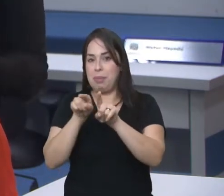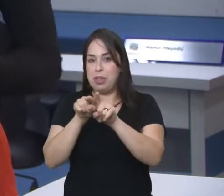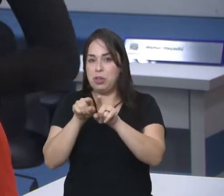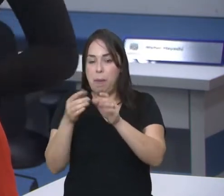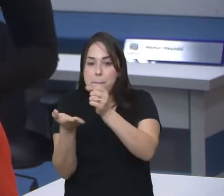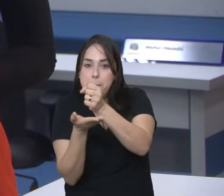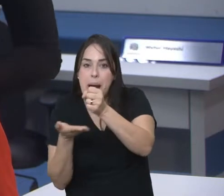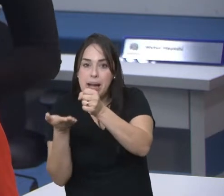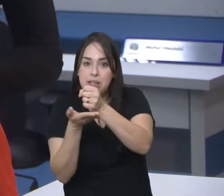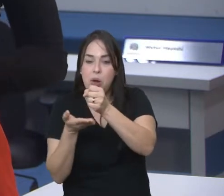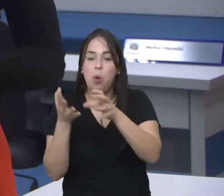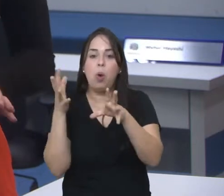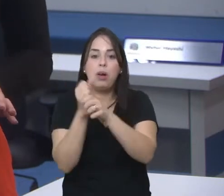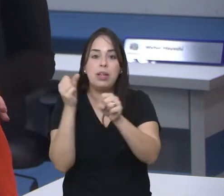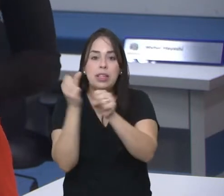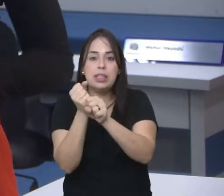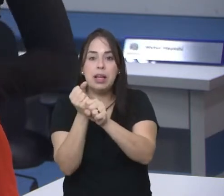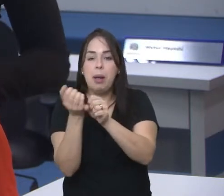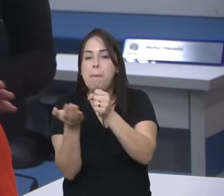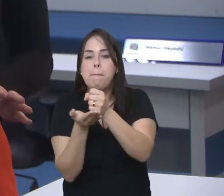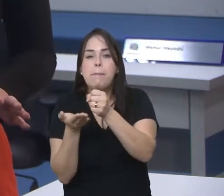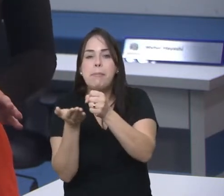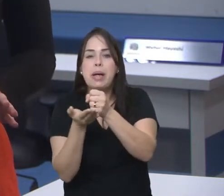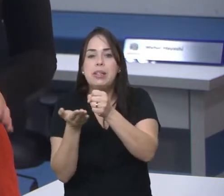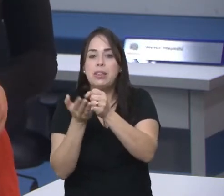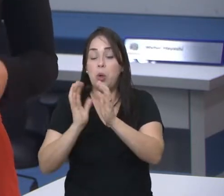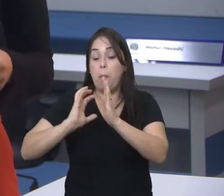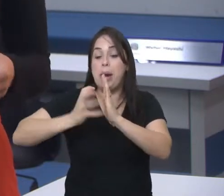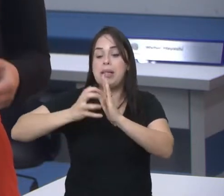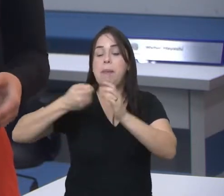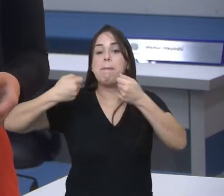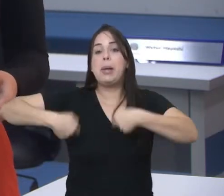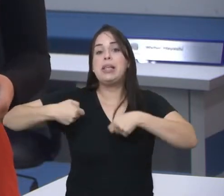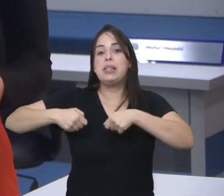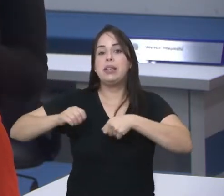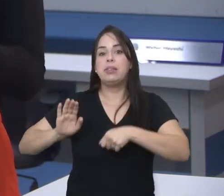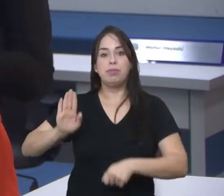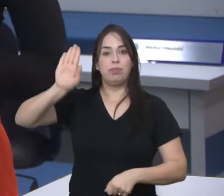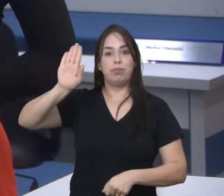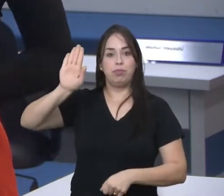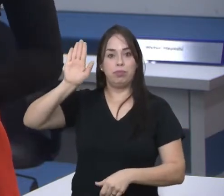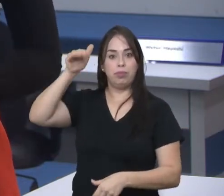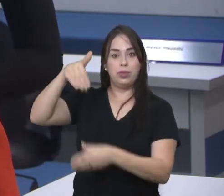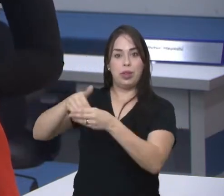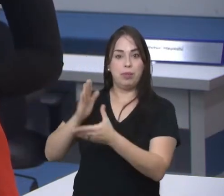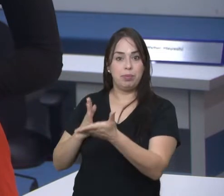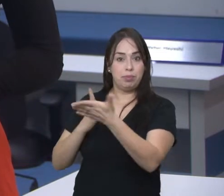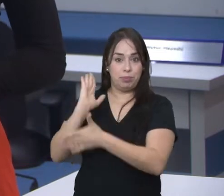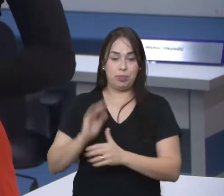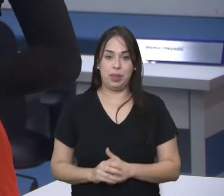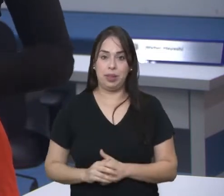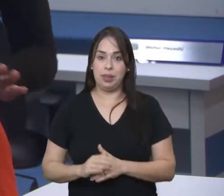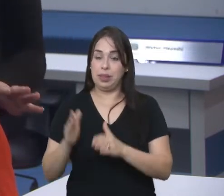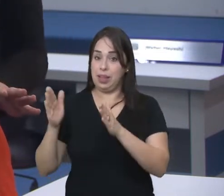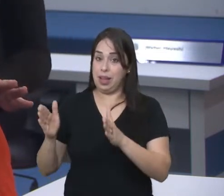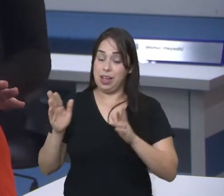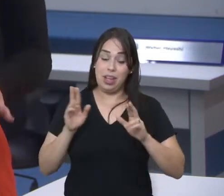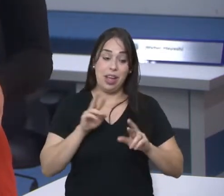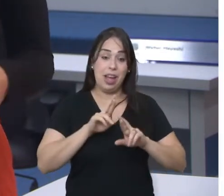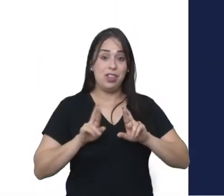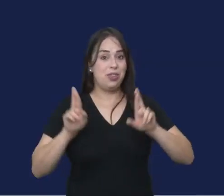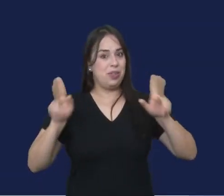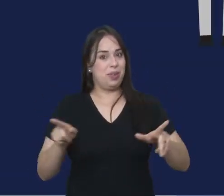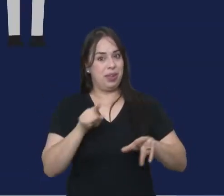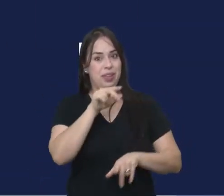quociente eleitoral, que é a quantidade mínima de votos que um partido precisa para eleger um candidato. Diferente dos